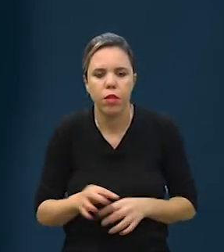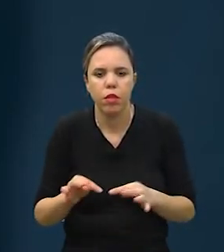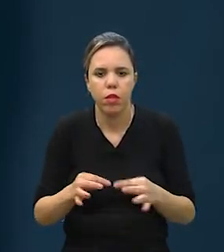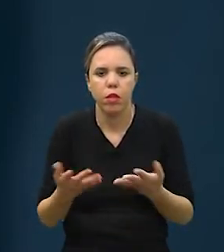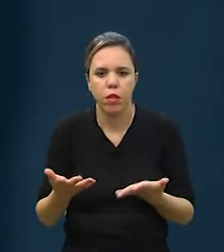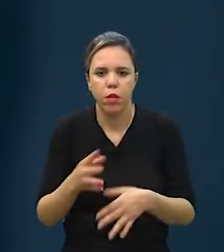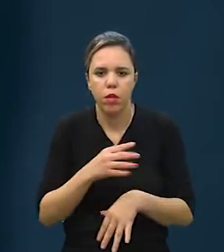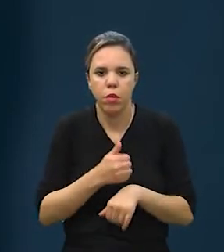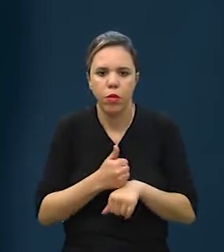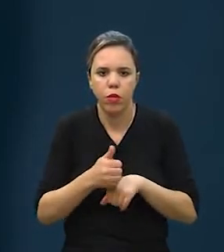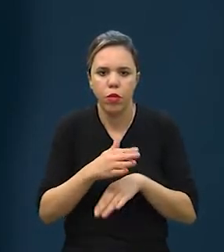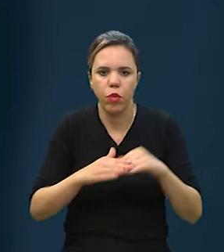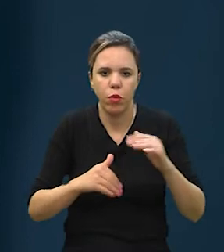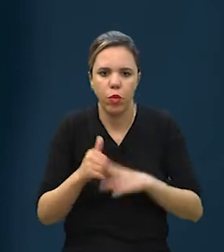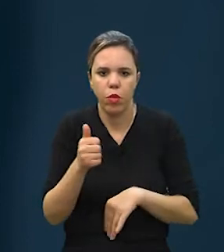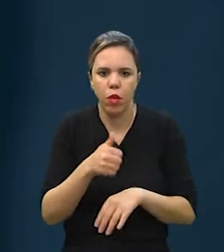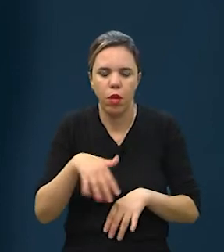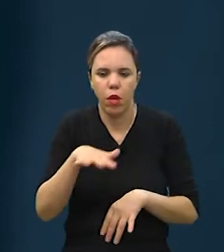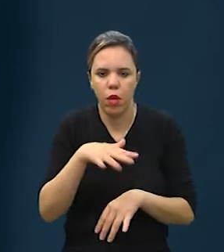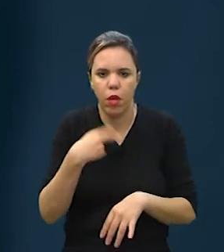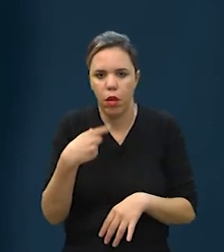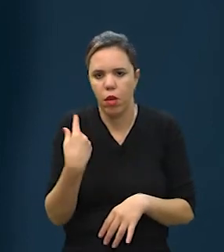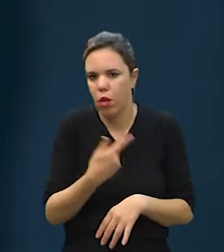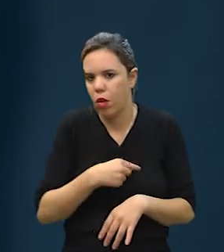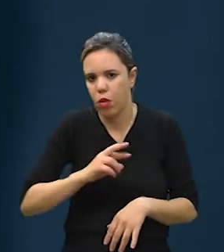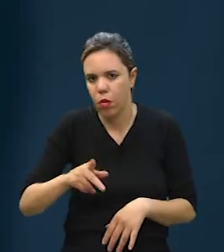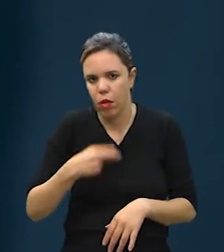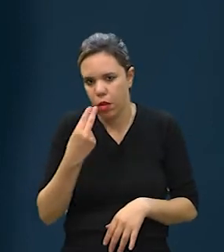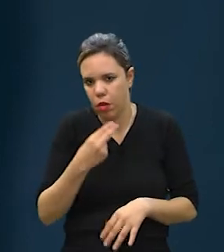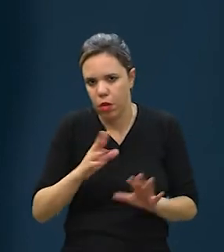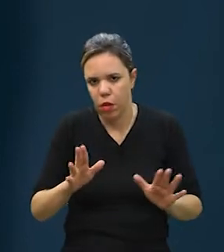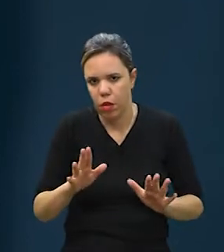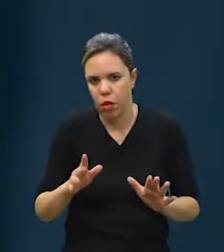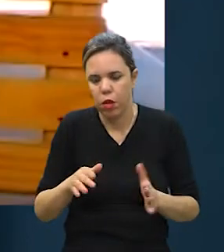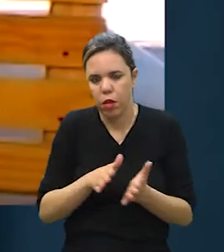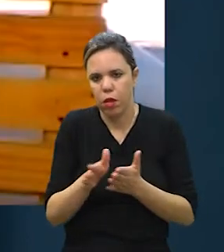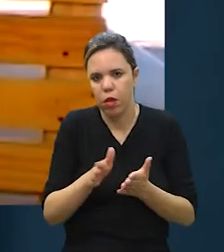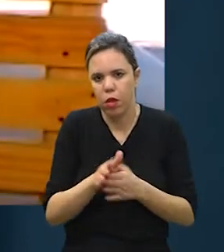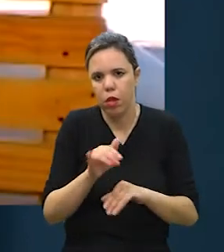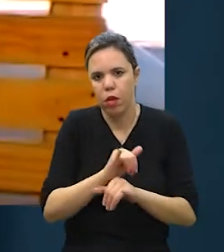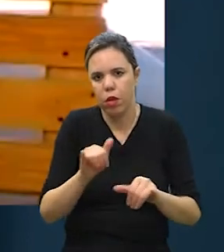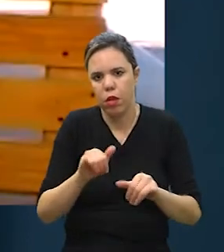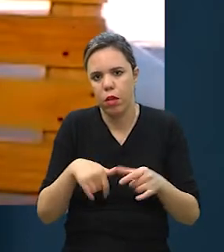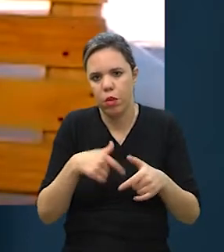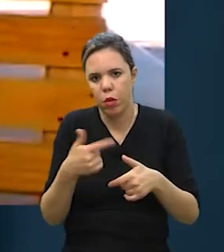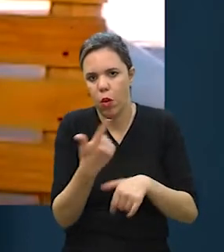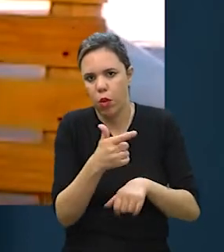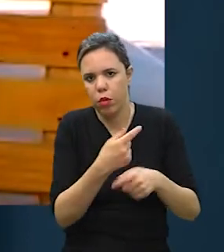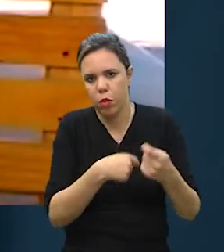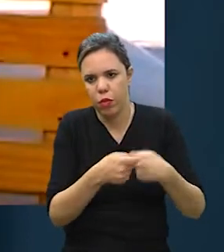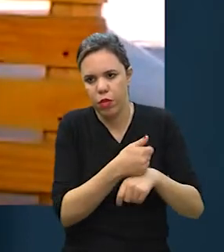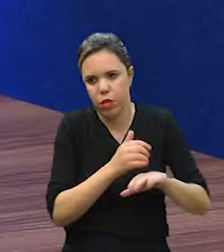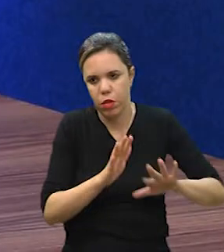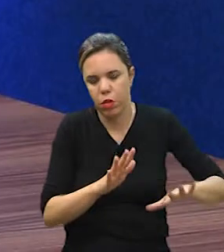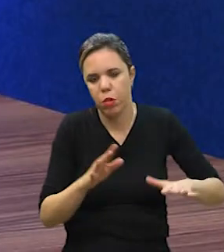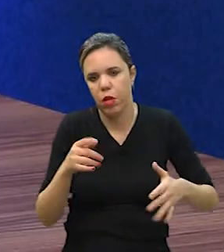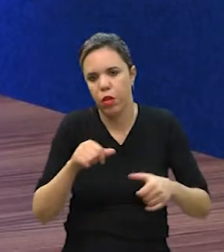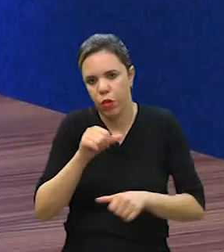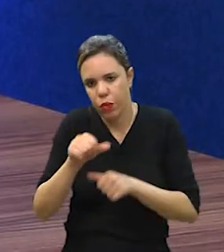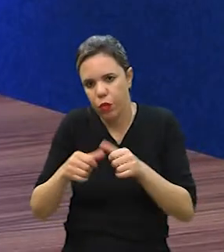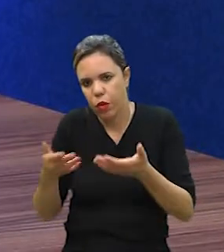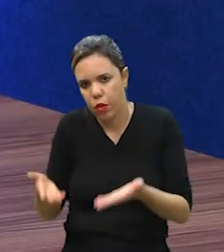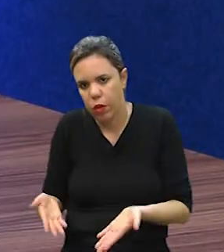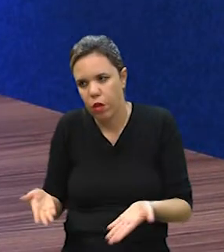acompanhamento desses profissionais que são específicos da área, já que nós não somos, que nós somos publicitados. Então,